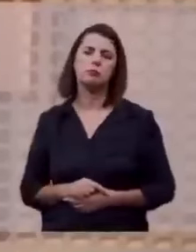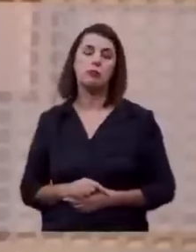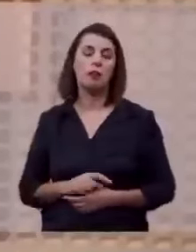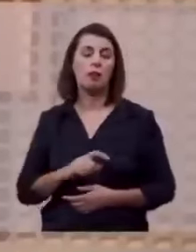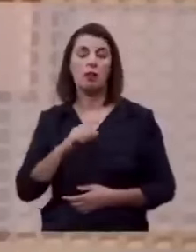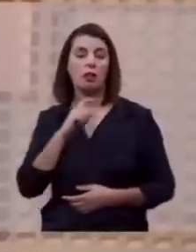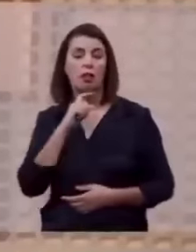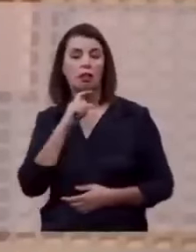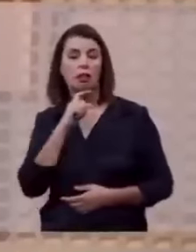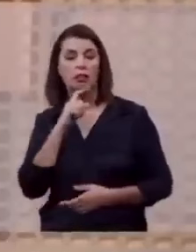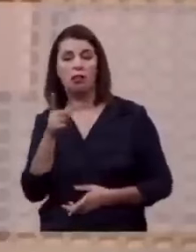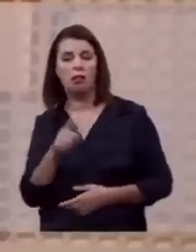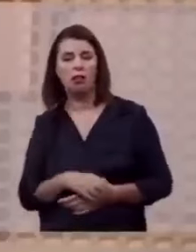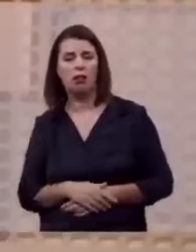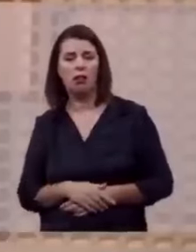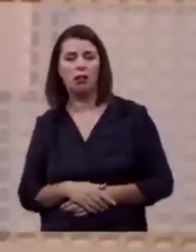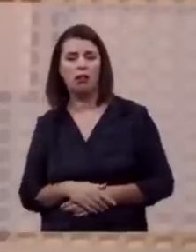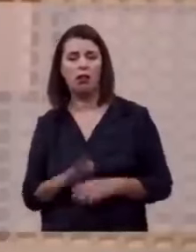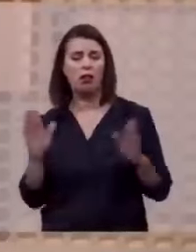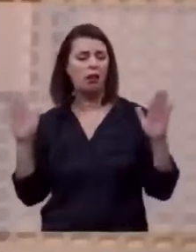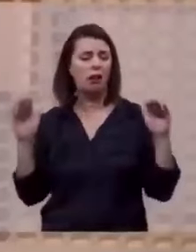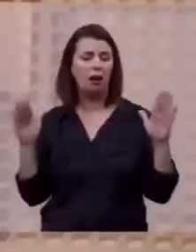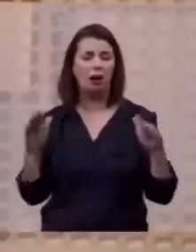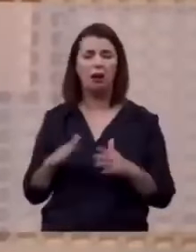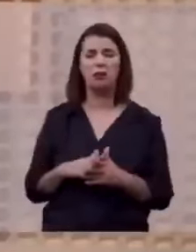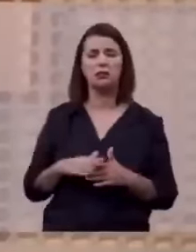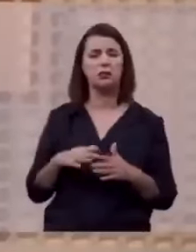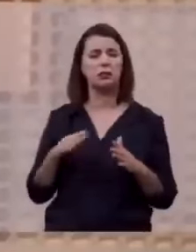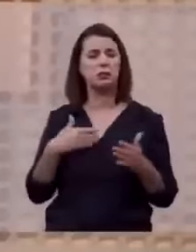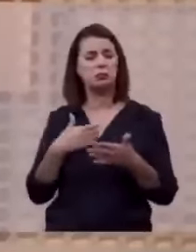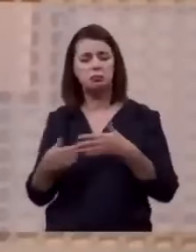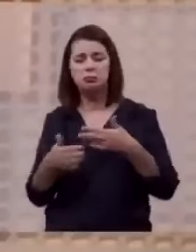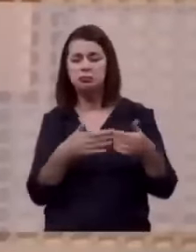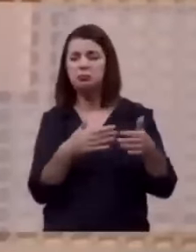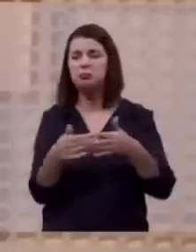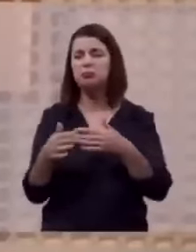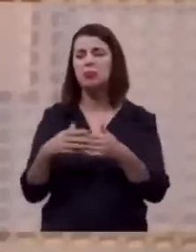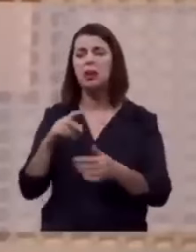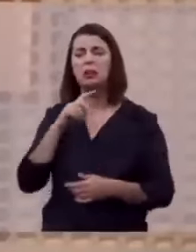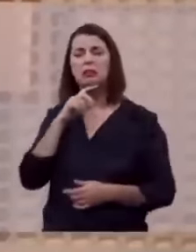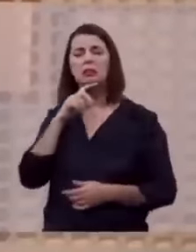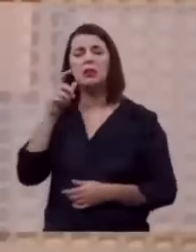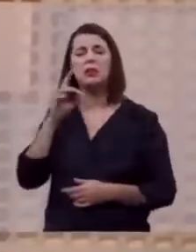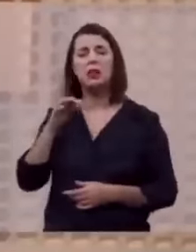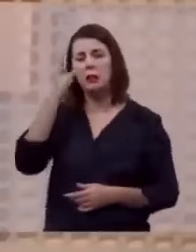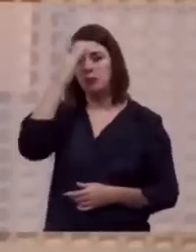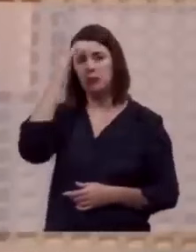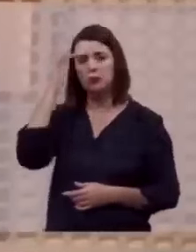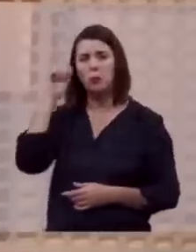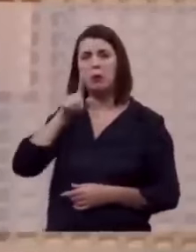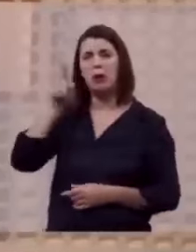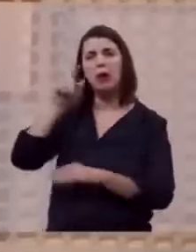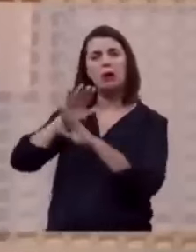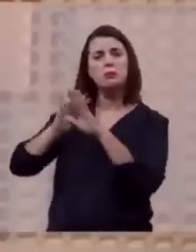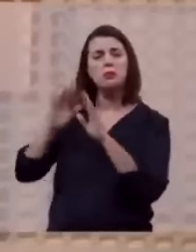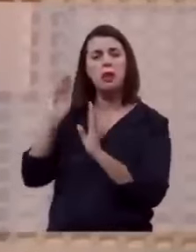nem Miguel, nem Gabriel, nem os querubins, nem os serafins, nem os anjos, nem os santos que estão na glória,